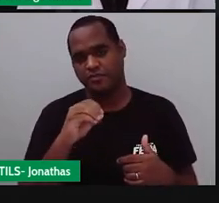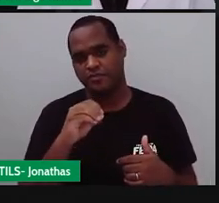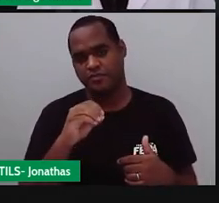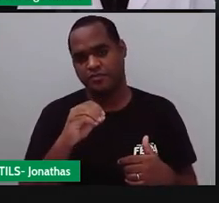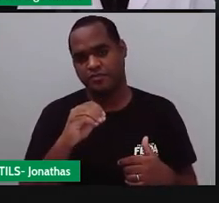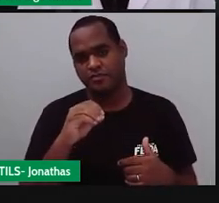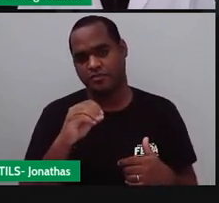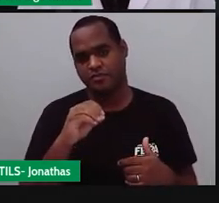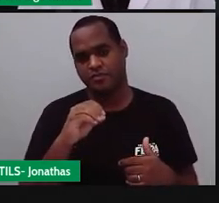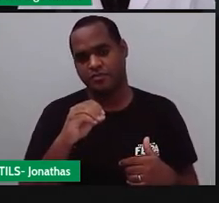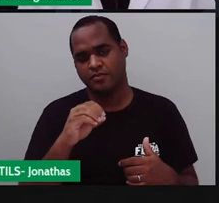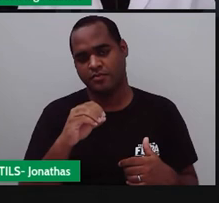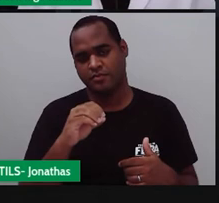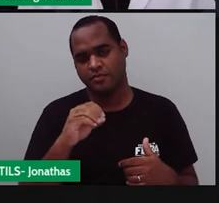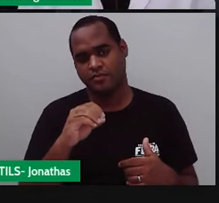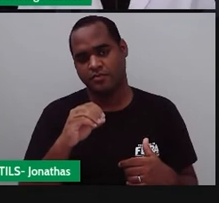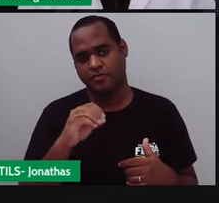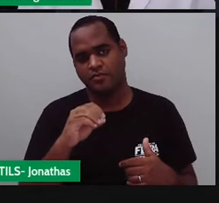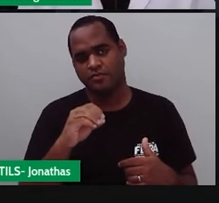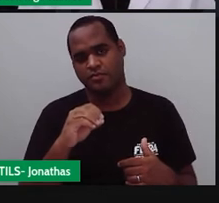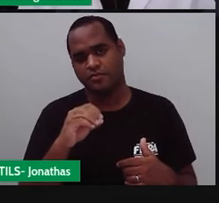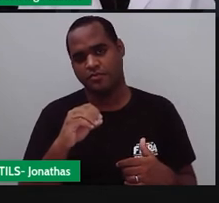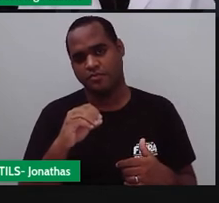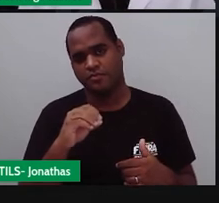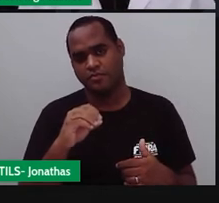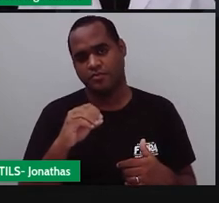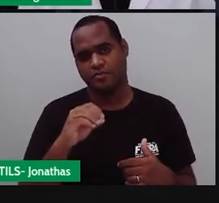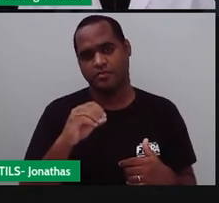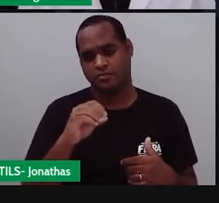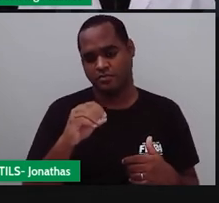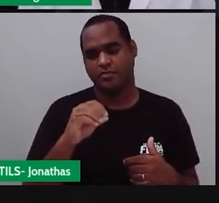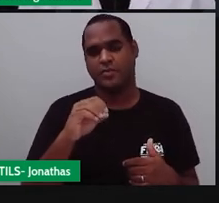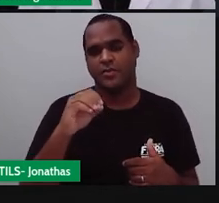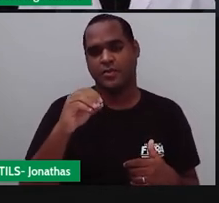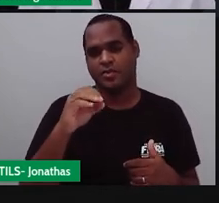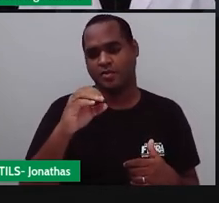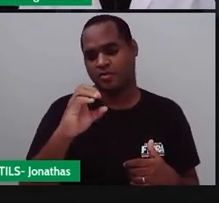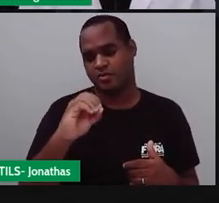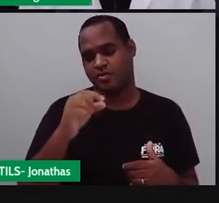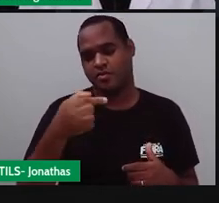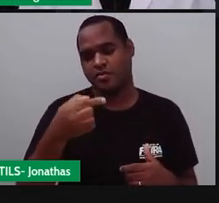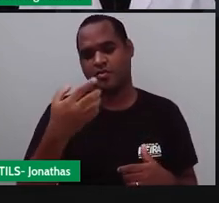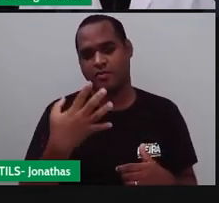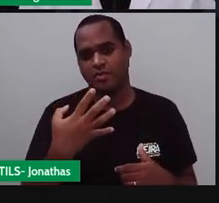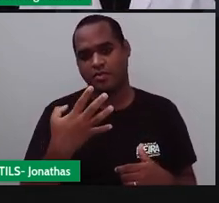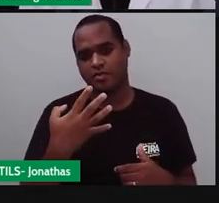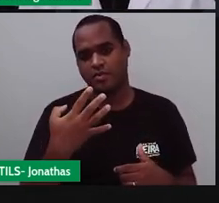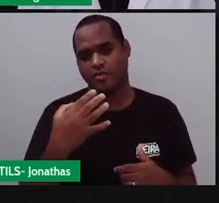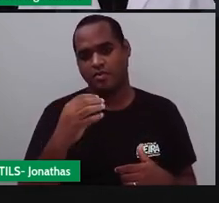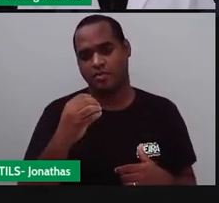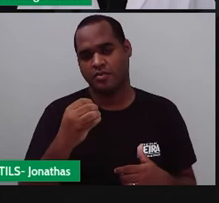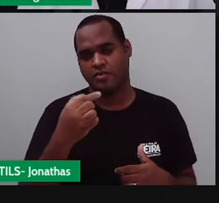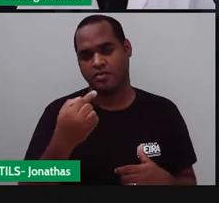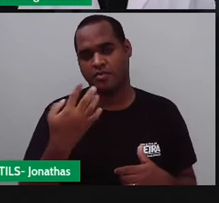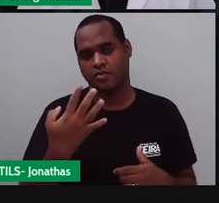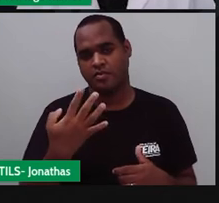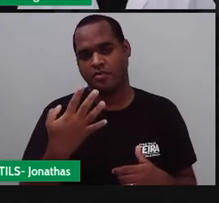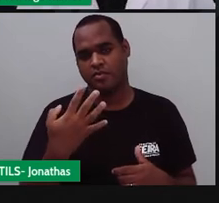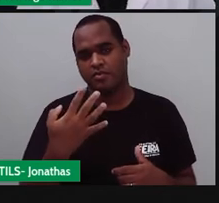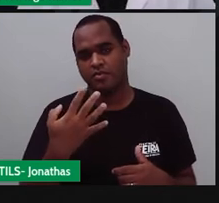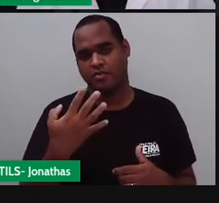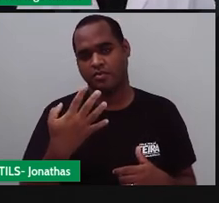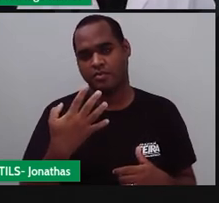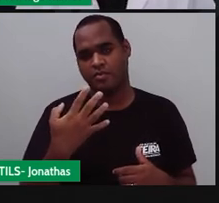e agora bota a vírgula porque agora depois da vírgula tem um dois três algarismos